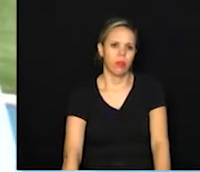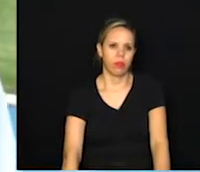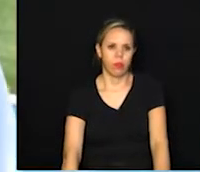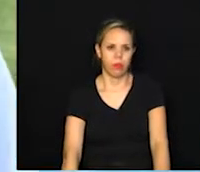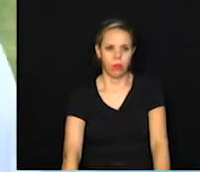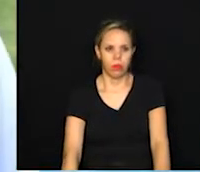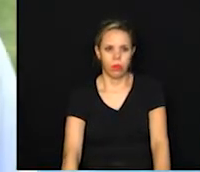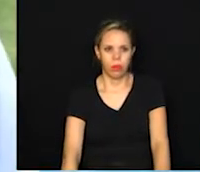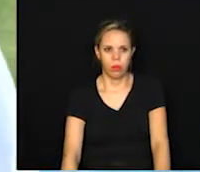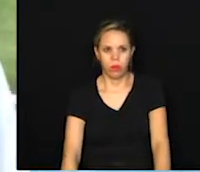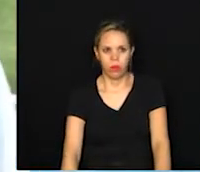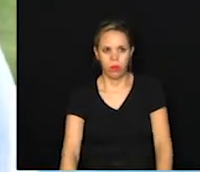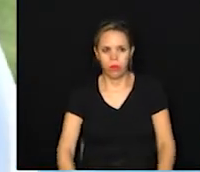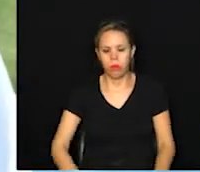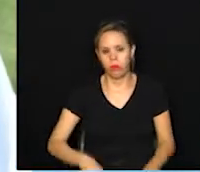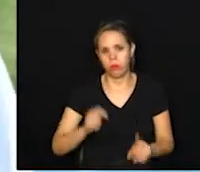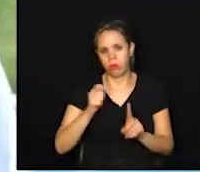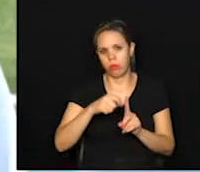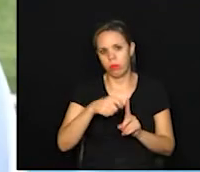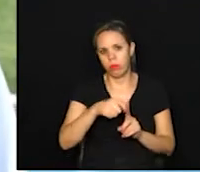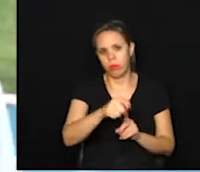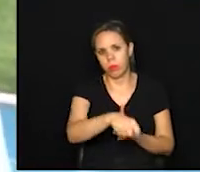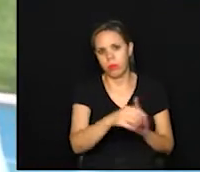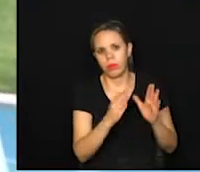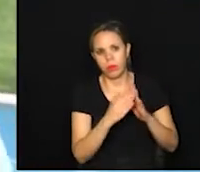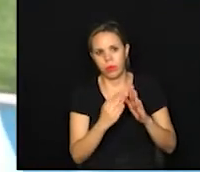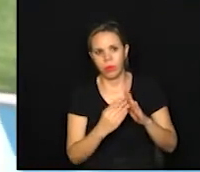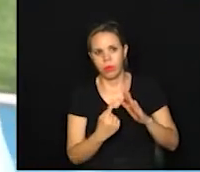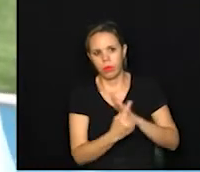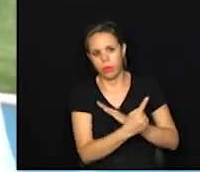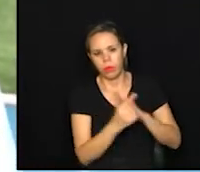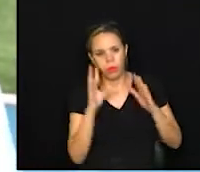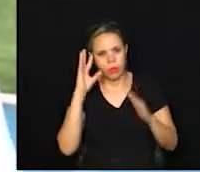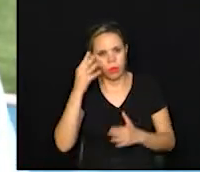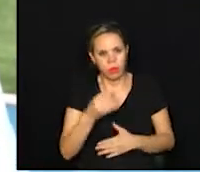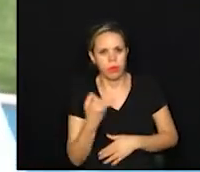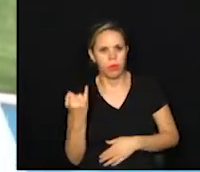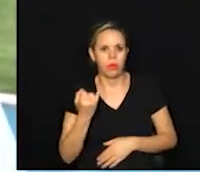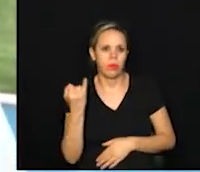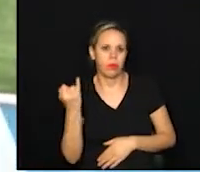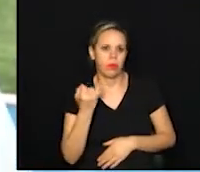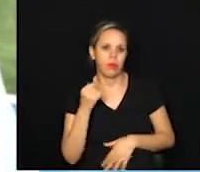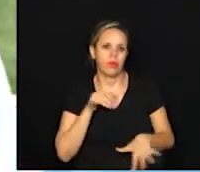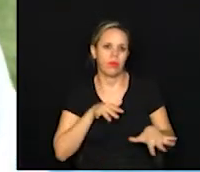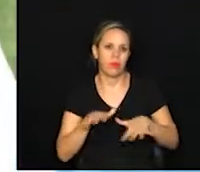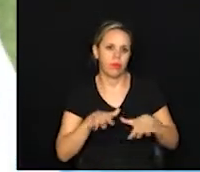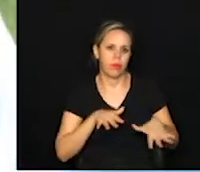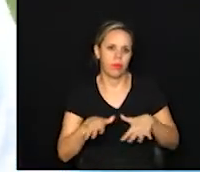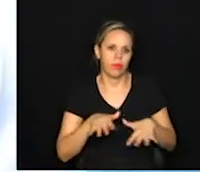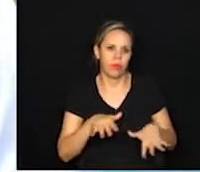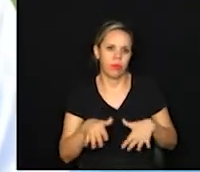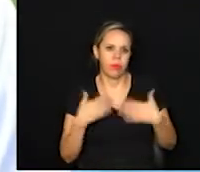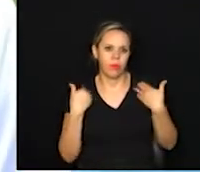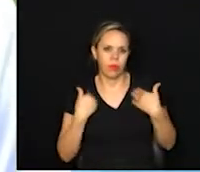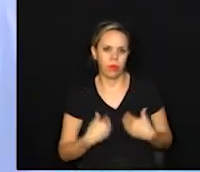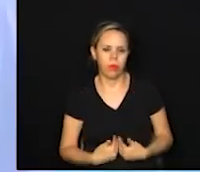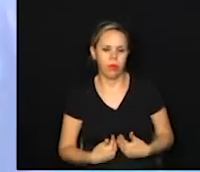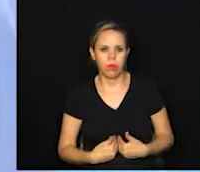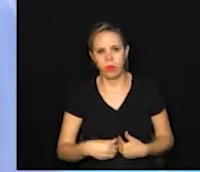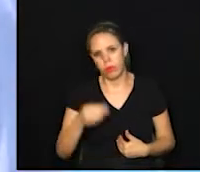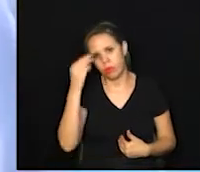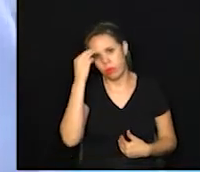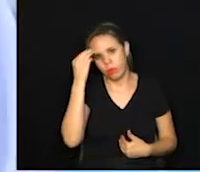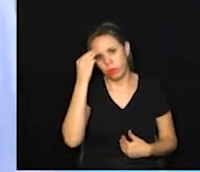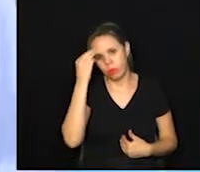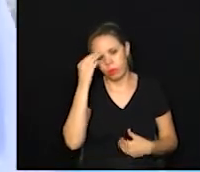Estamos por meses dentro de nossas casas. Compreendemos a importância de movimentar nosso corpo e nossa mente.